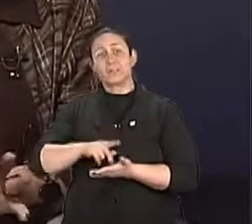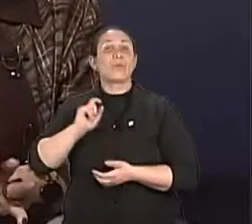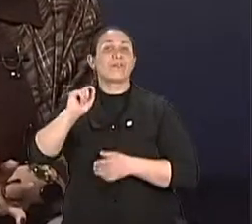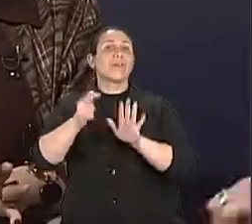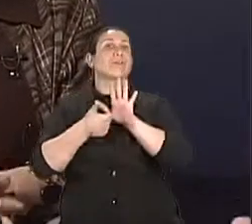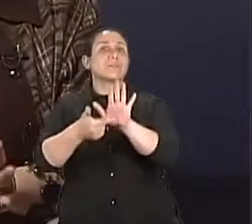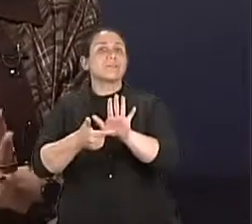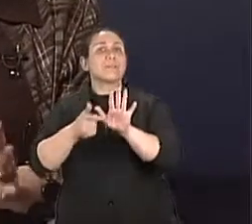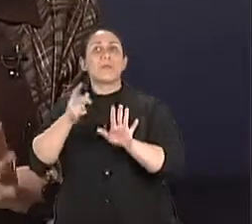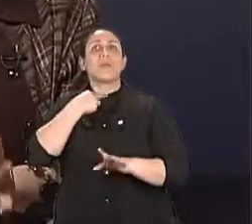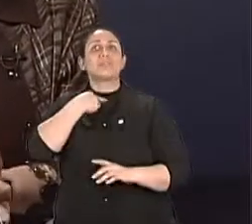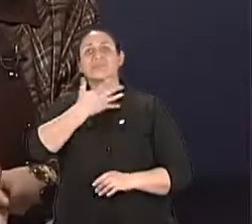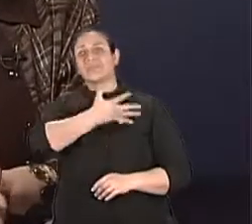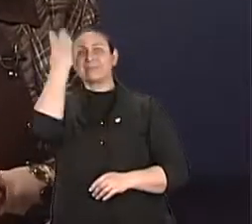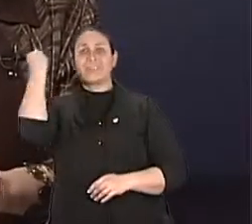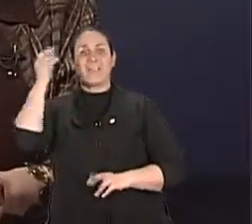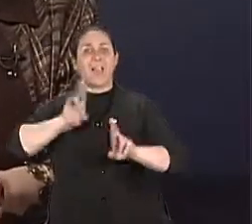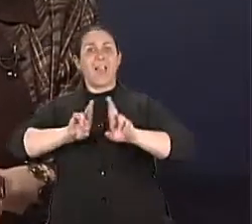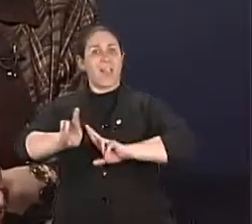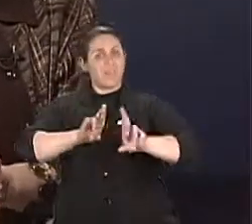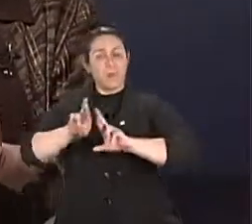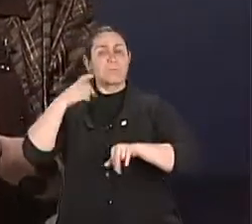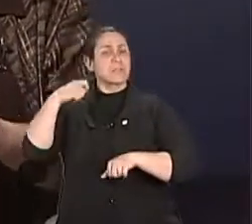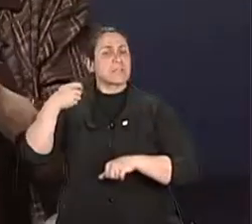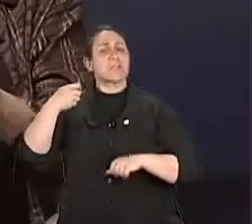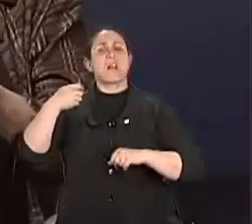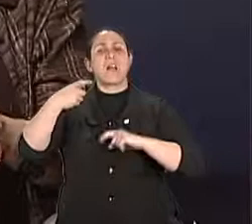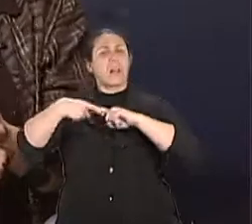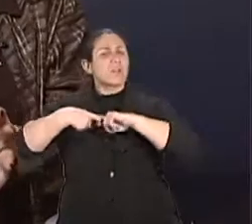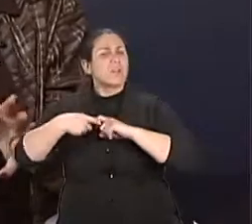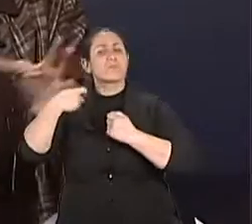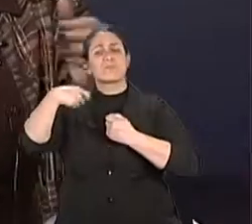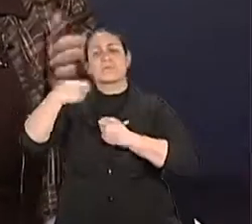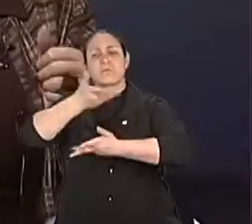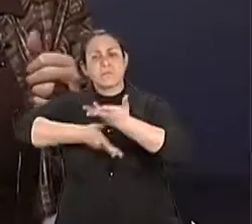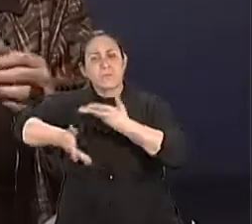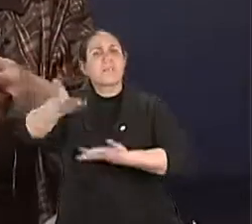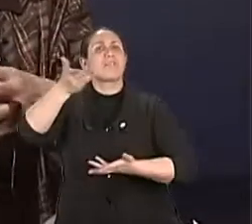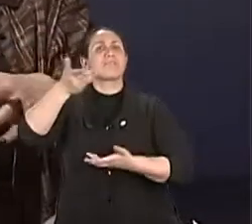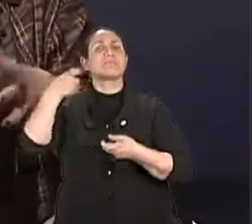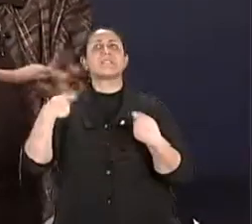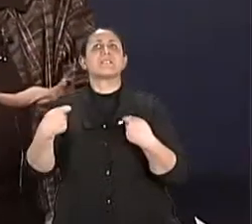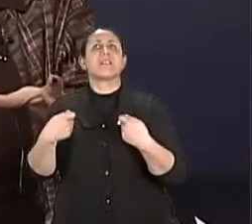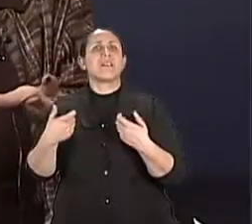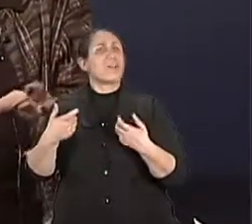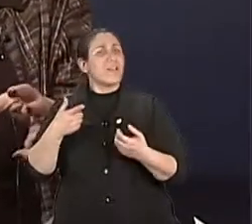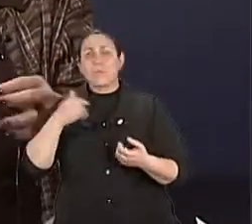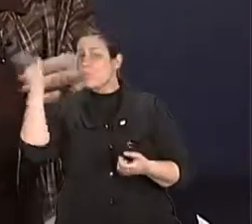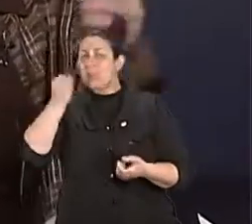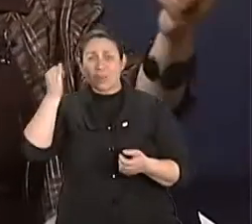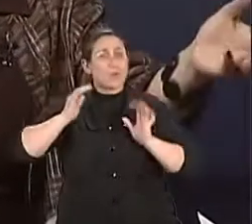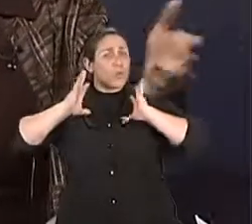não dá pra esquecer. Relação é um intercâmbio, pensa bem, isso é em tudo.